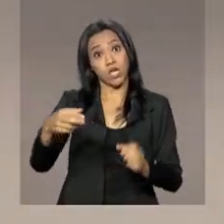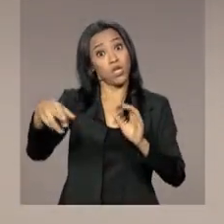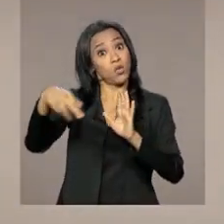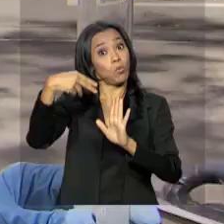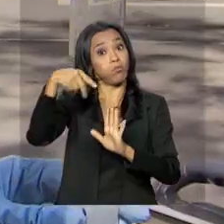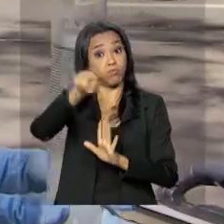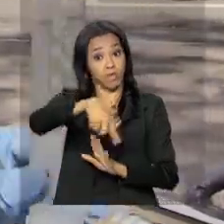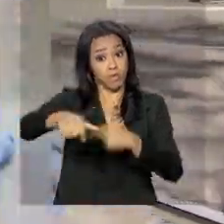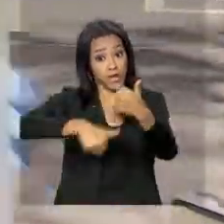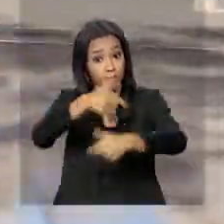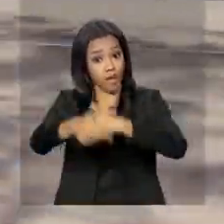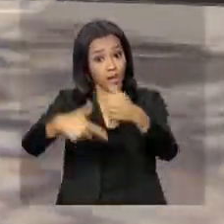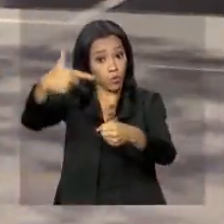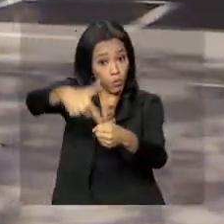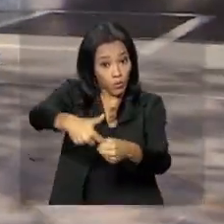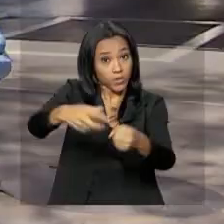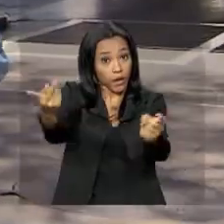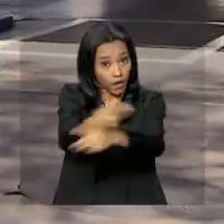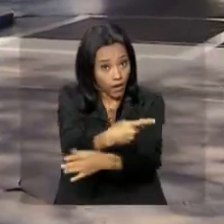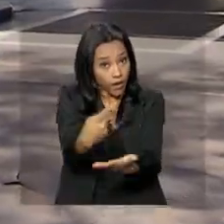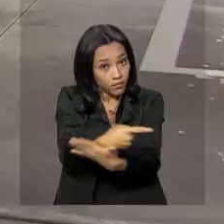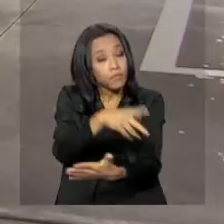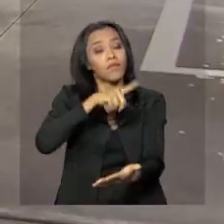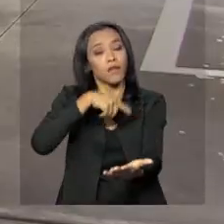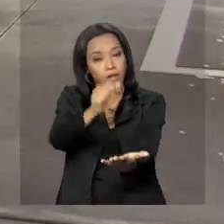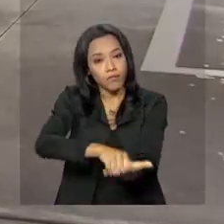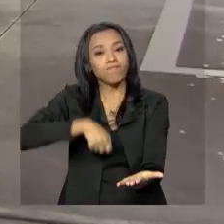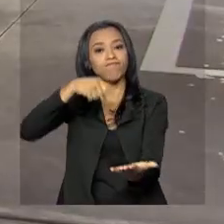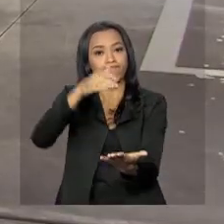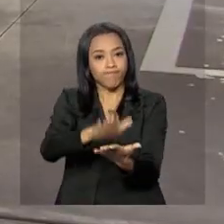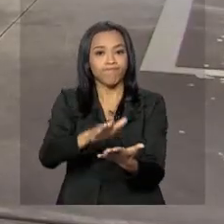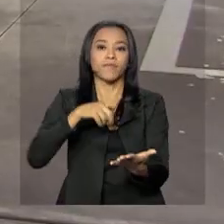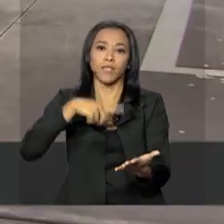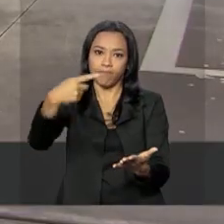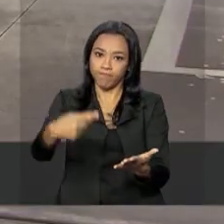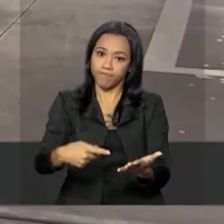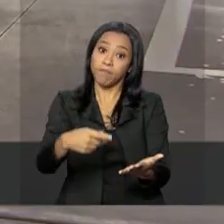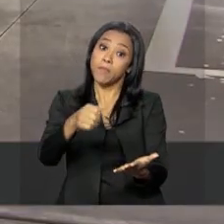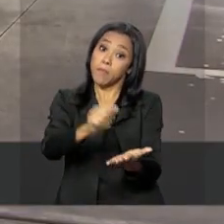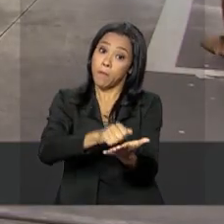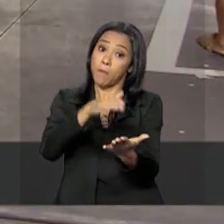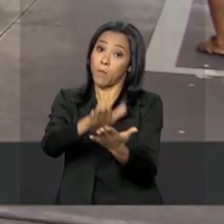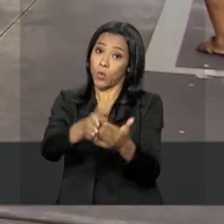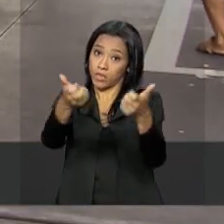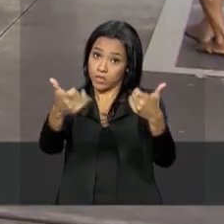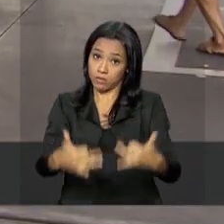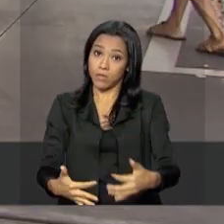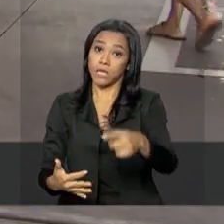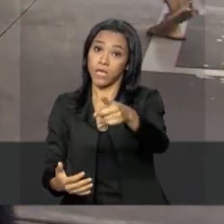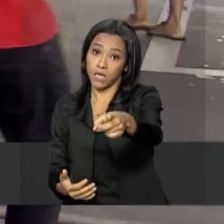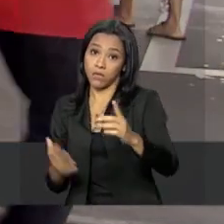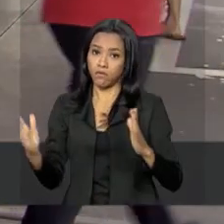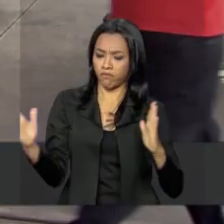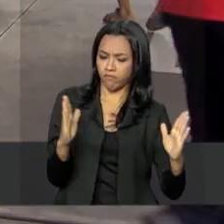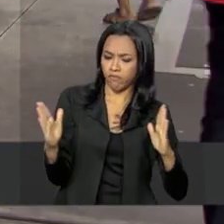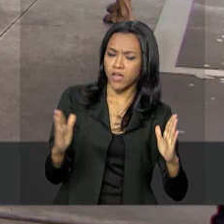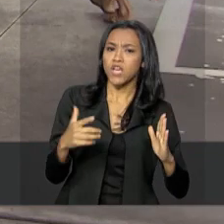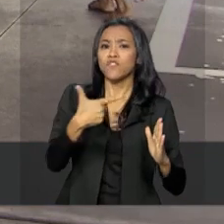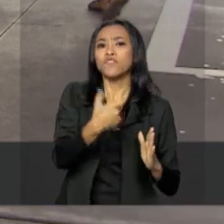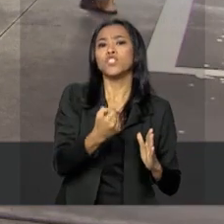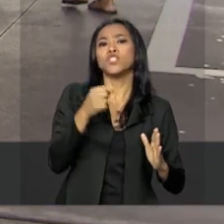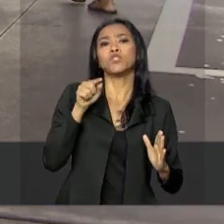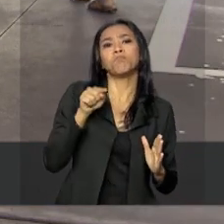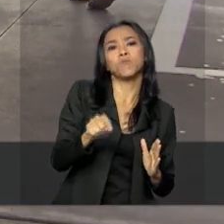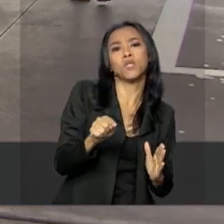especificações está sujeito a punições. O posto está sujeito a multa, né? Varia aí de 20 mil